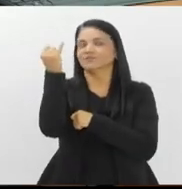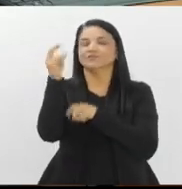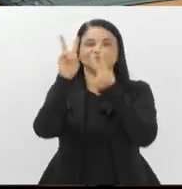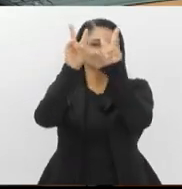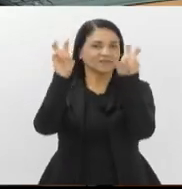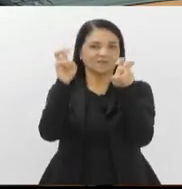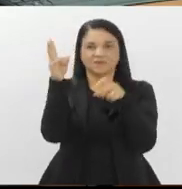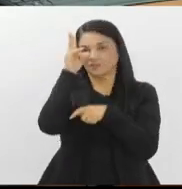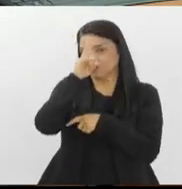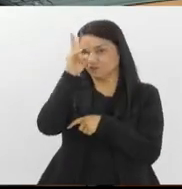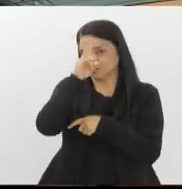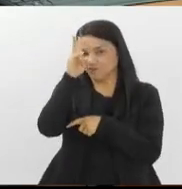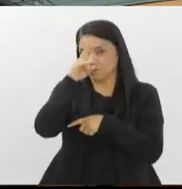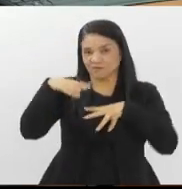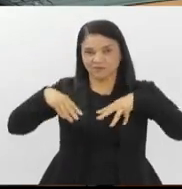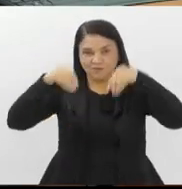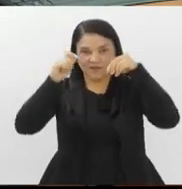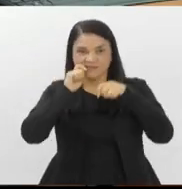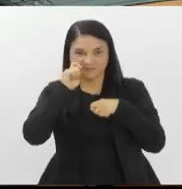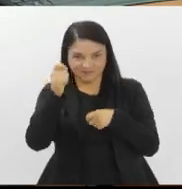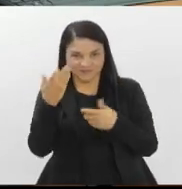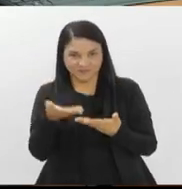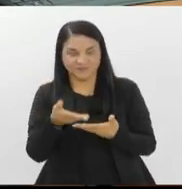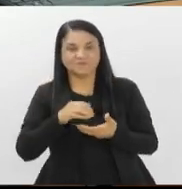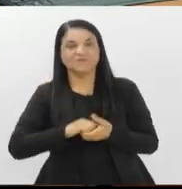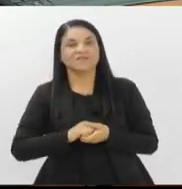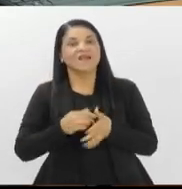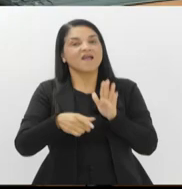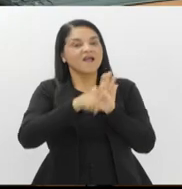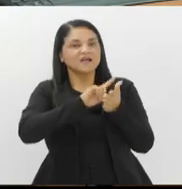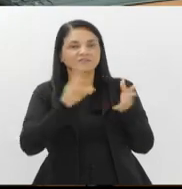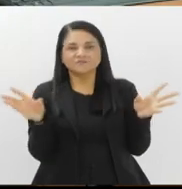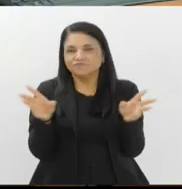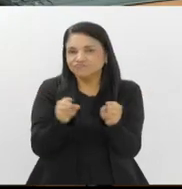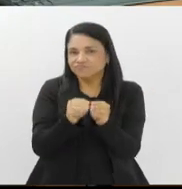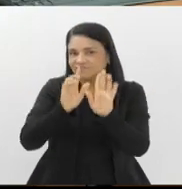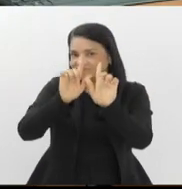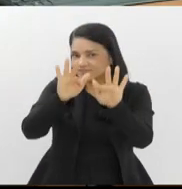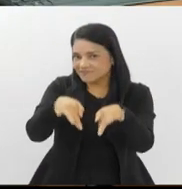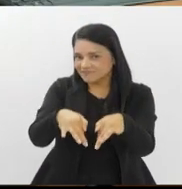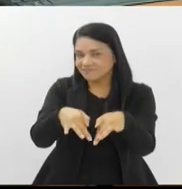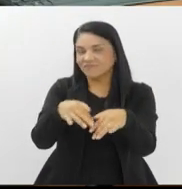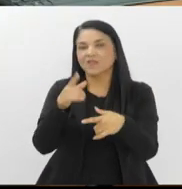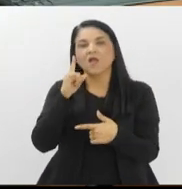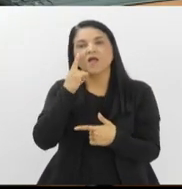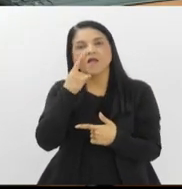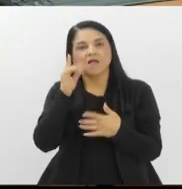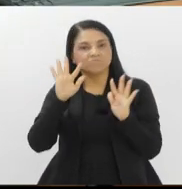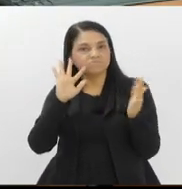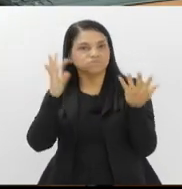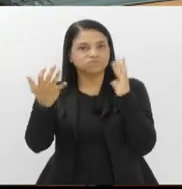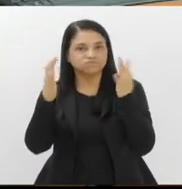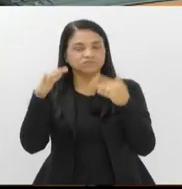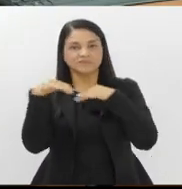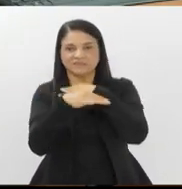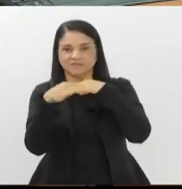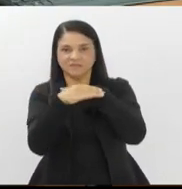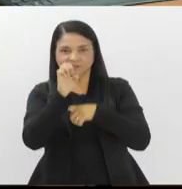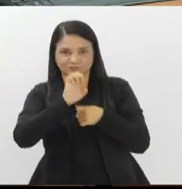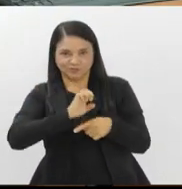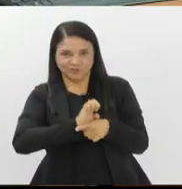a história do Palácio Tiradentes. E antes de encerrar, vamos dar uma olhada no tempo em algumas cidades aqui do Estado.